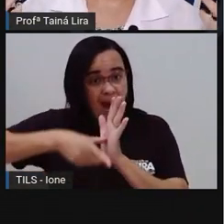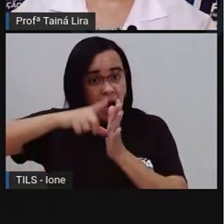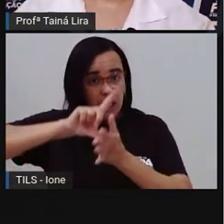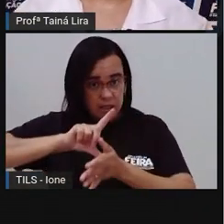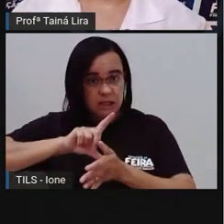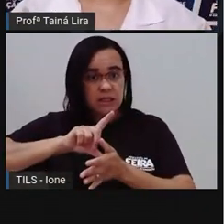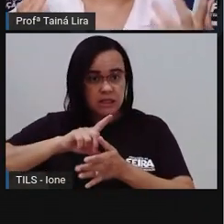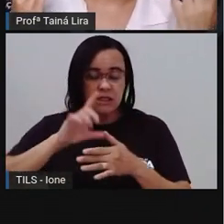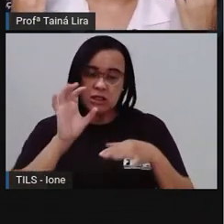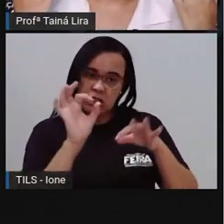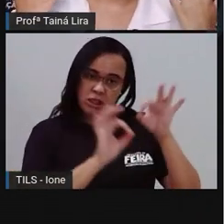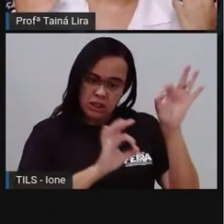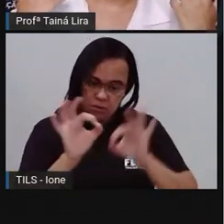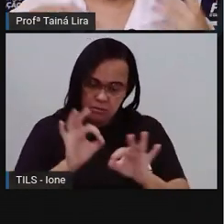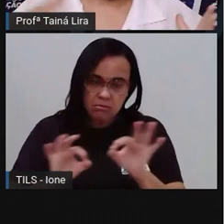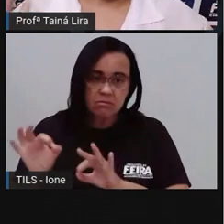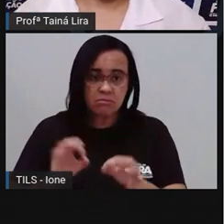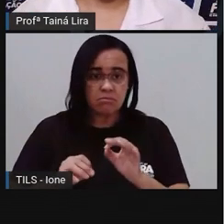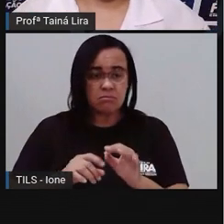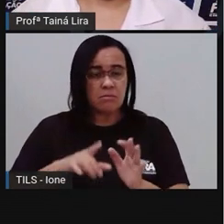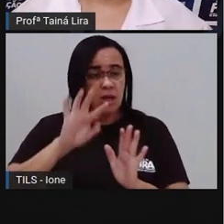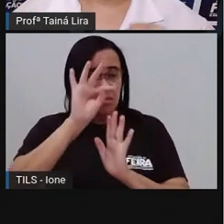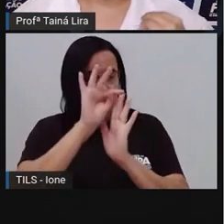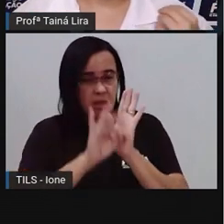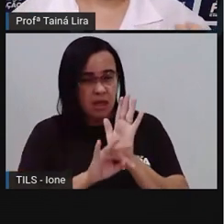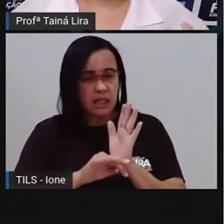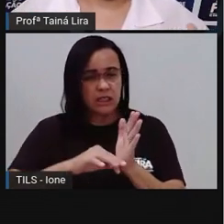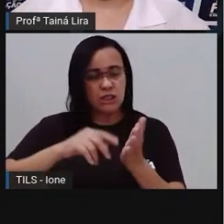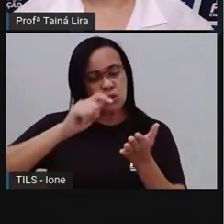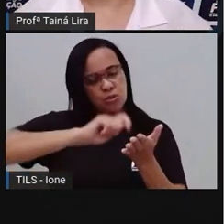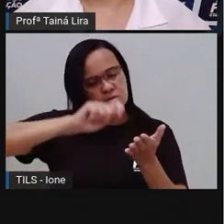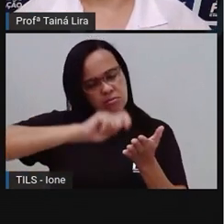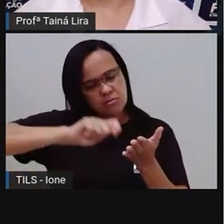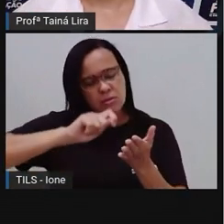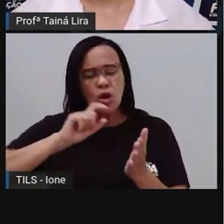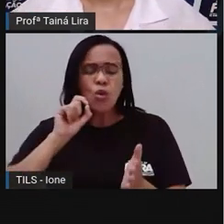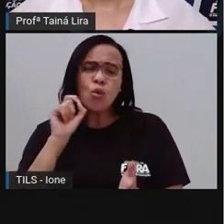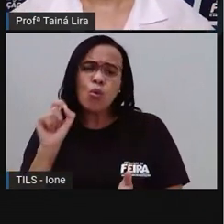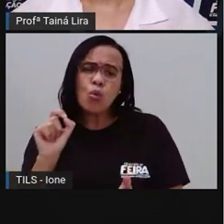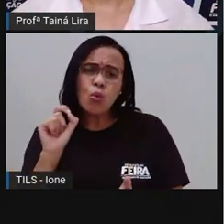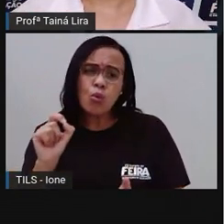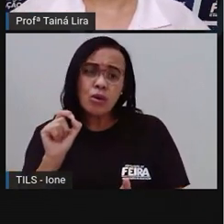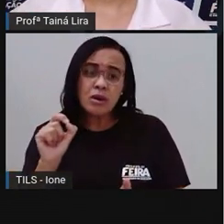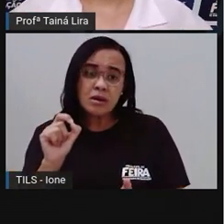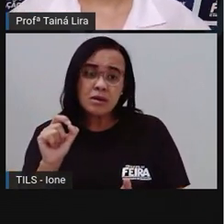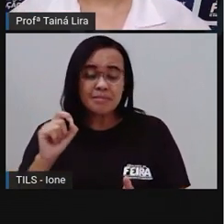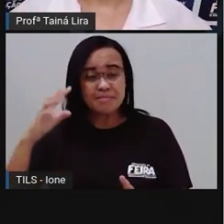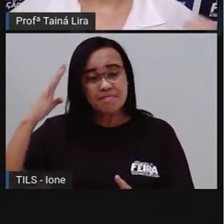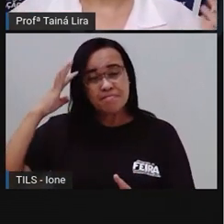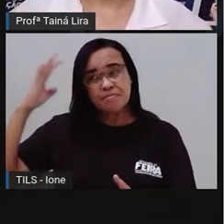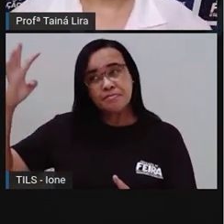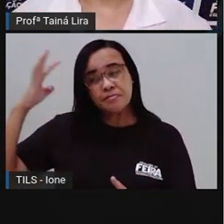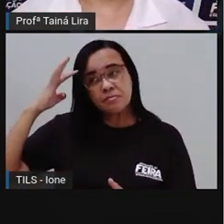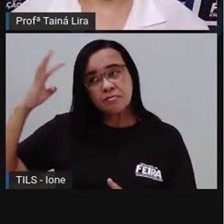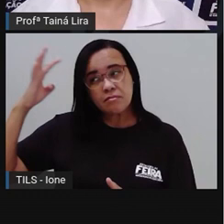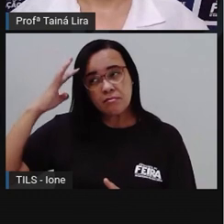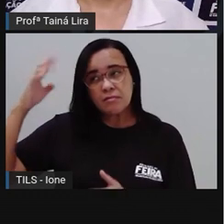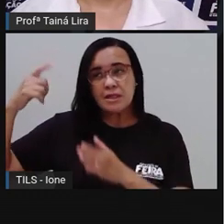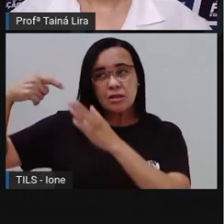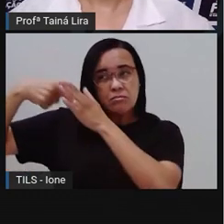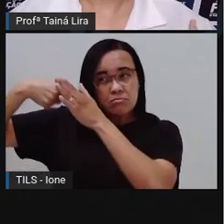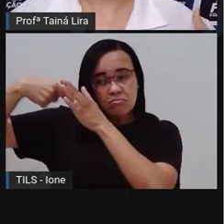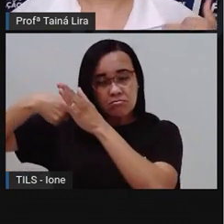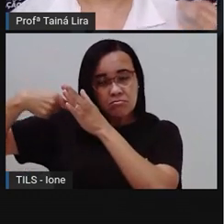escrever um texto, é importante você pensar antes. Então, o que é que você vai pensar? O que é eu vou escrever? Então, o que escrever?